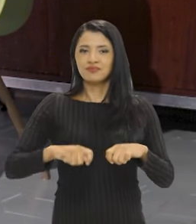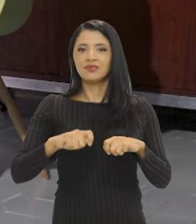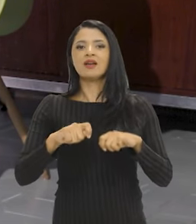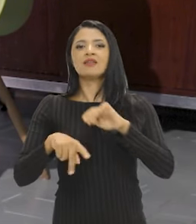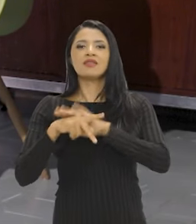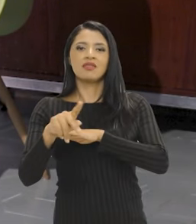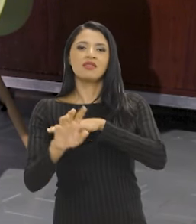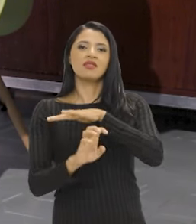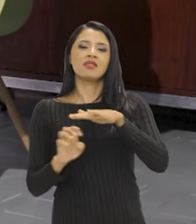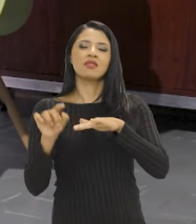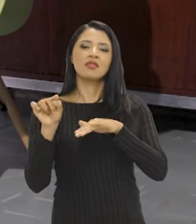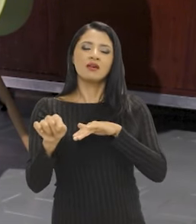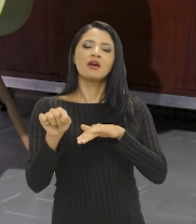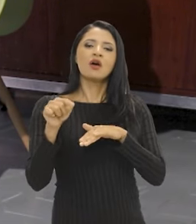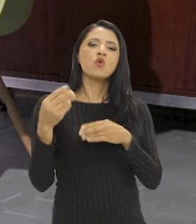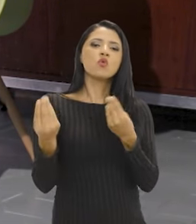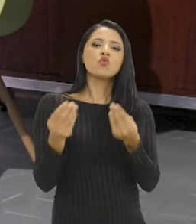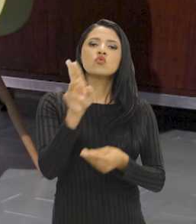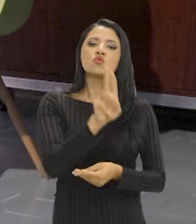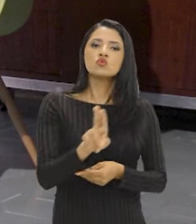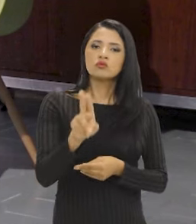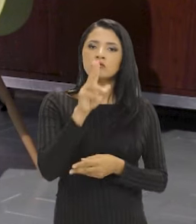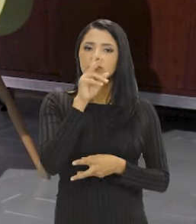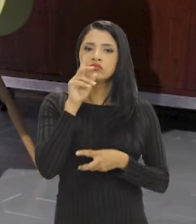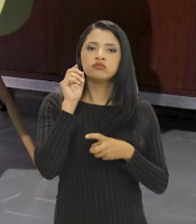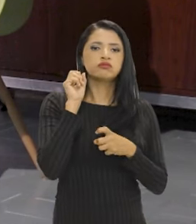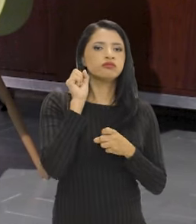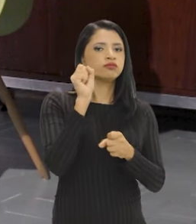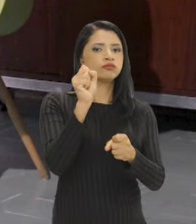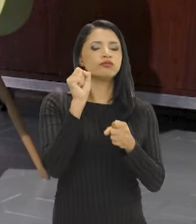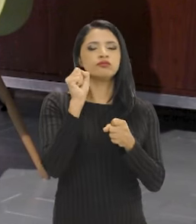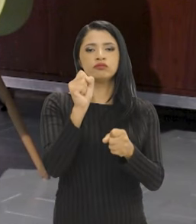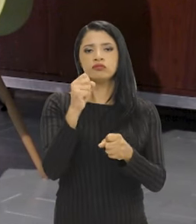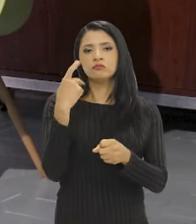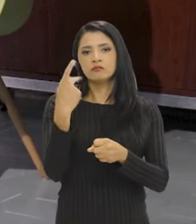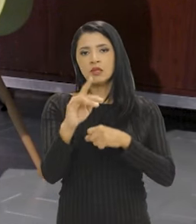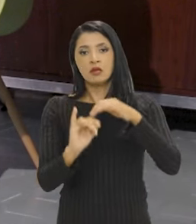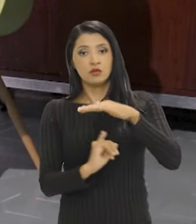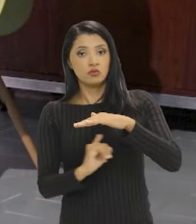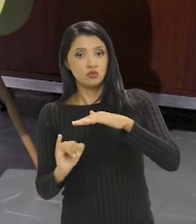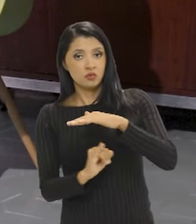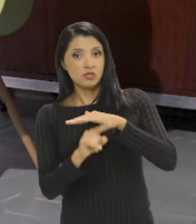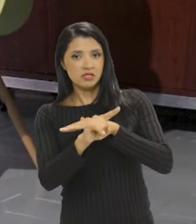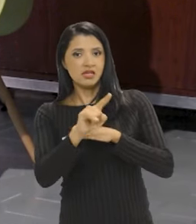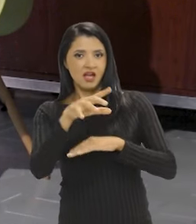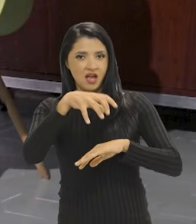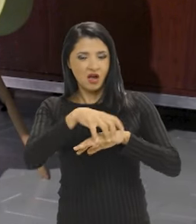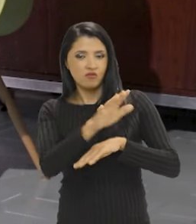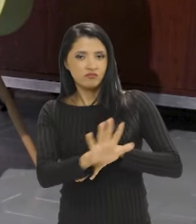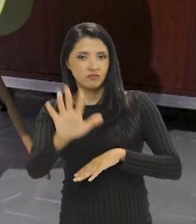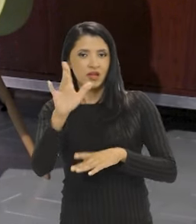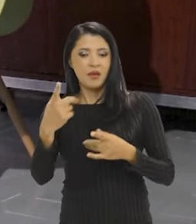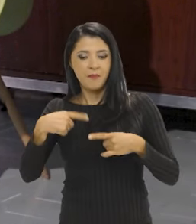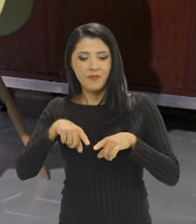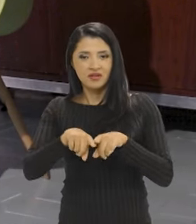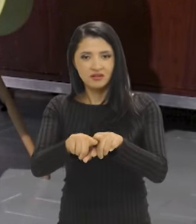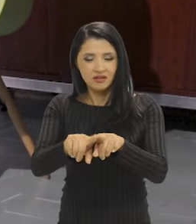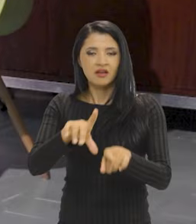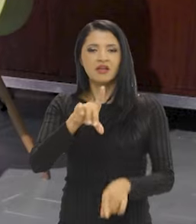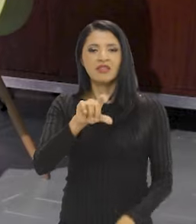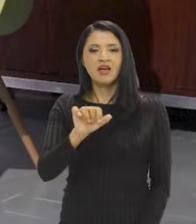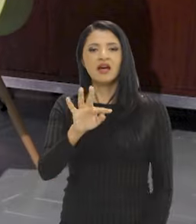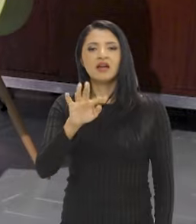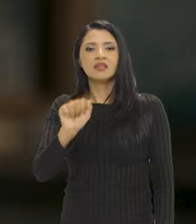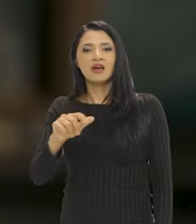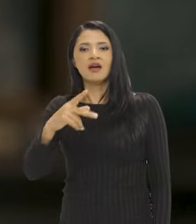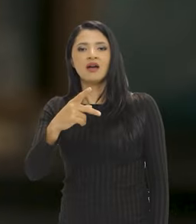estatal por meio do fortalecimento da instituição Arquivo Nacional em parceria